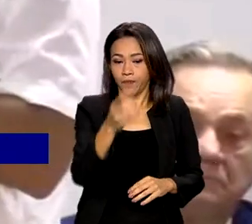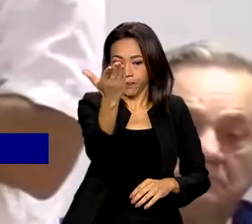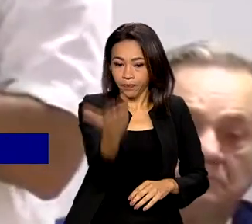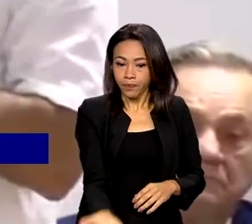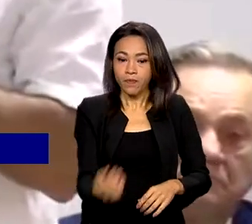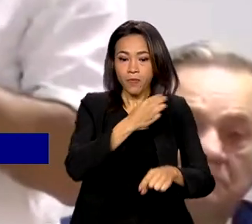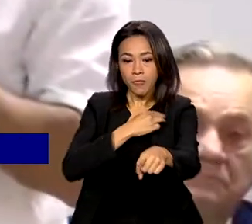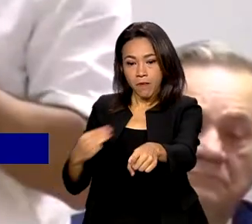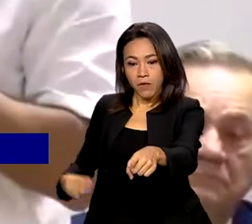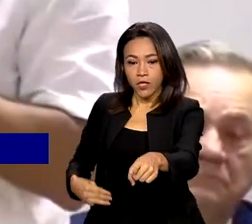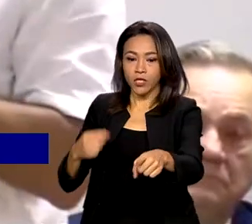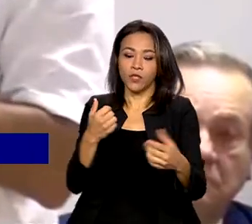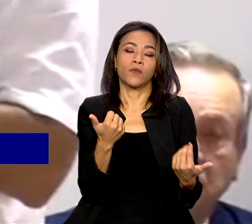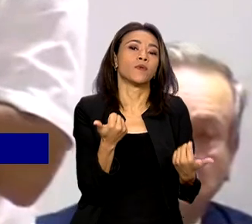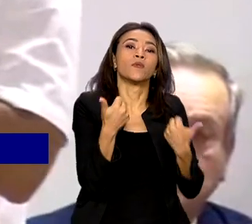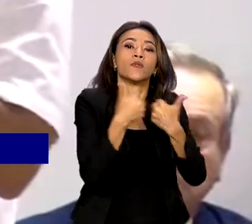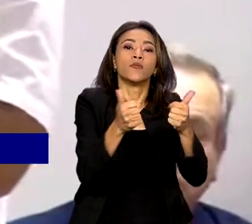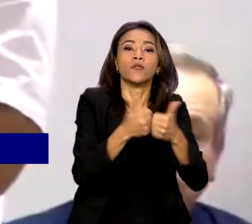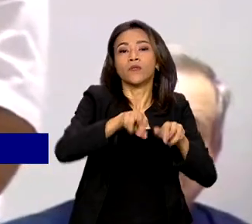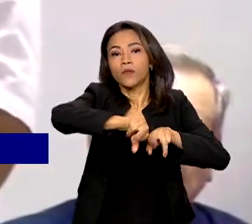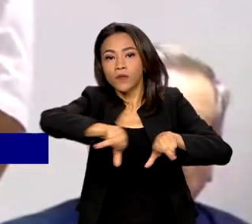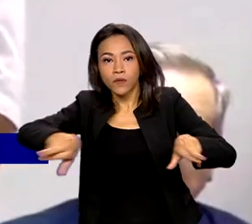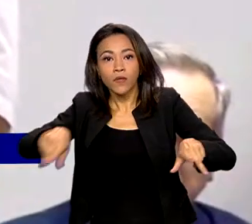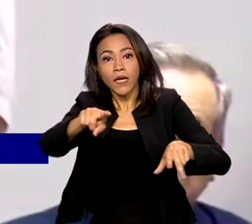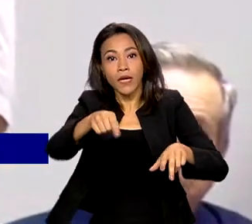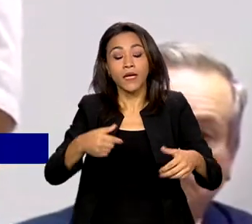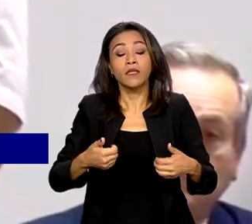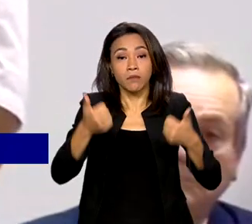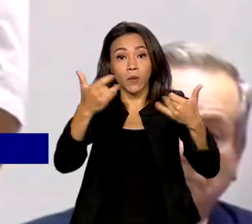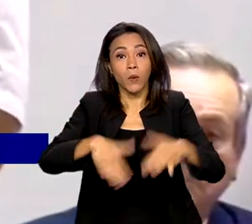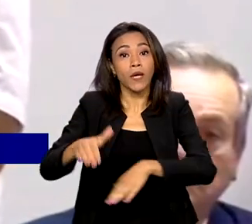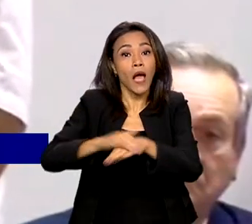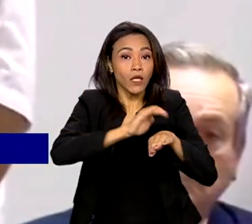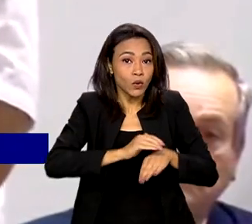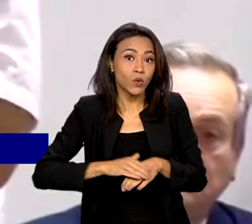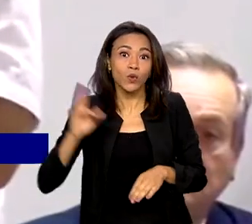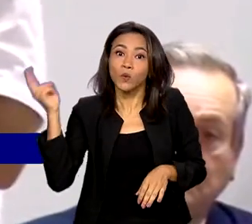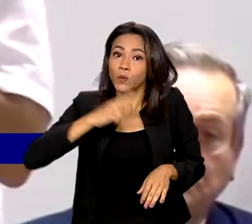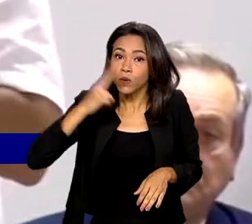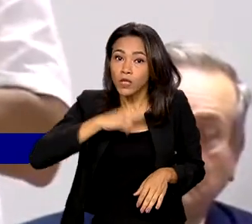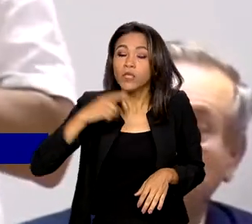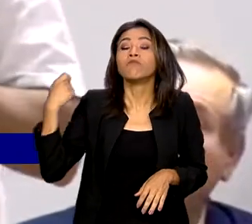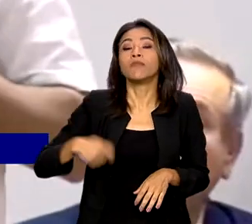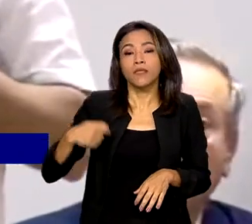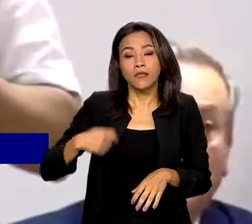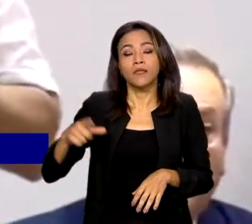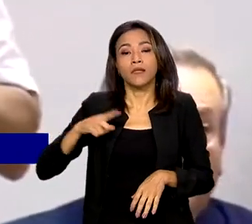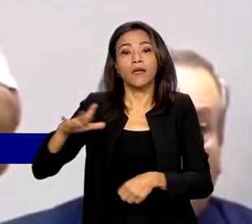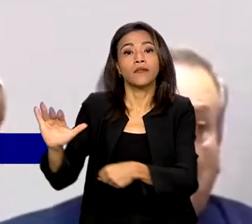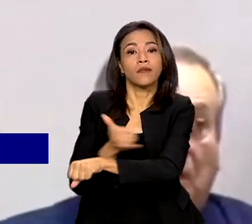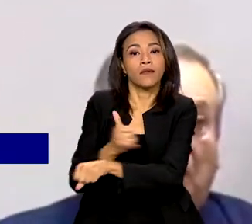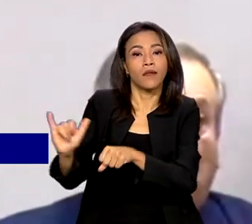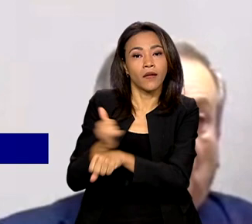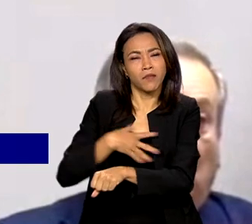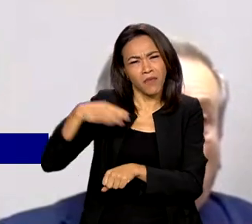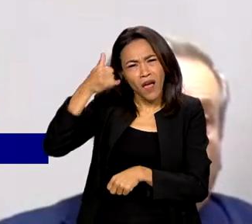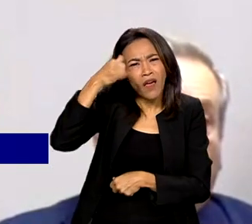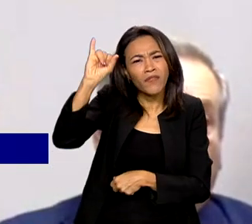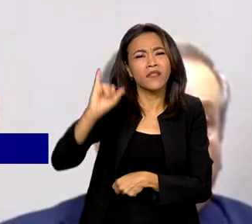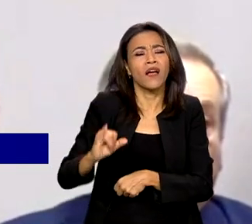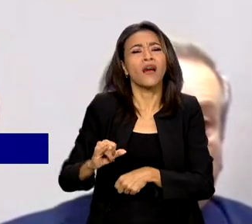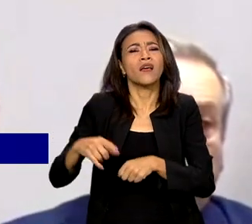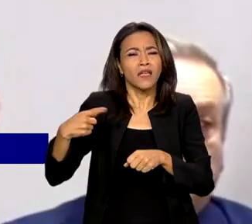Transportes, Renan Filho, lembrou que além de ações emergenciais, é preciso adotar medidas preventivas para